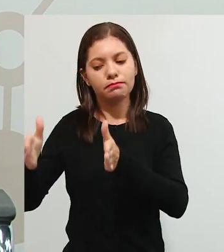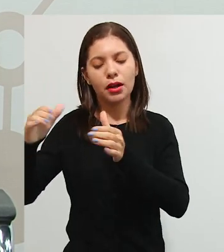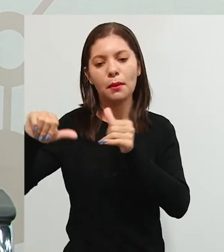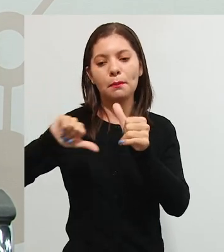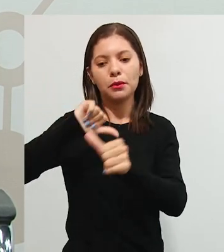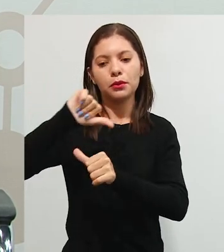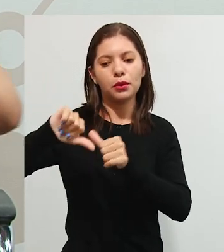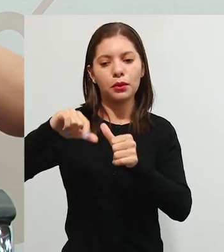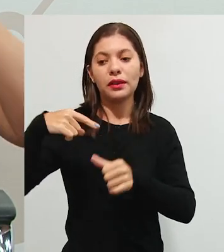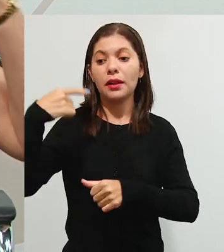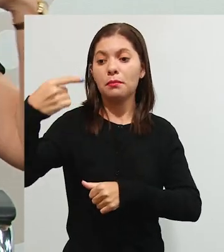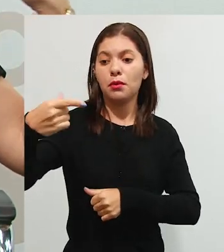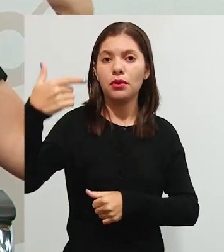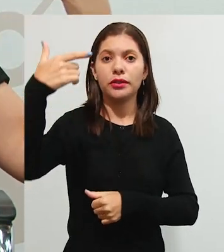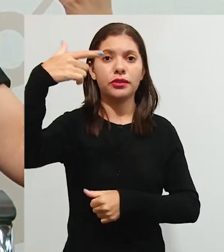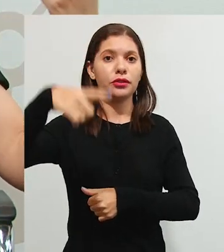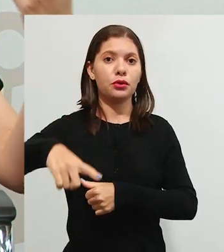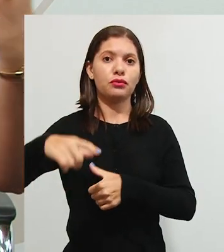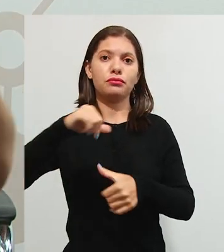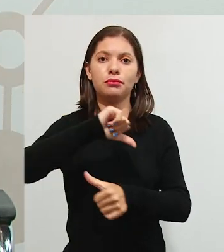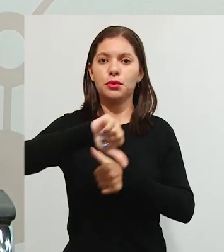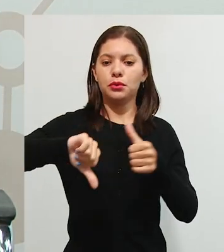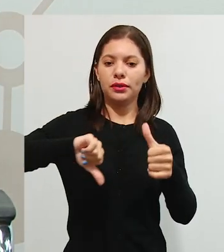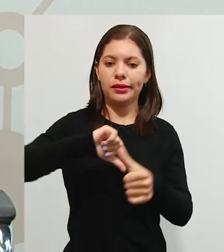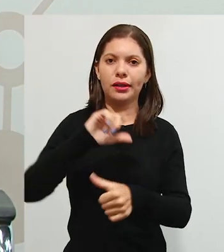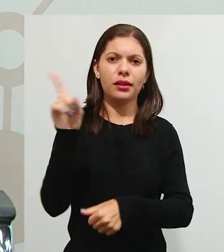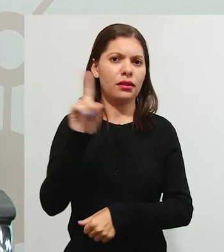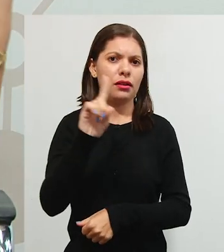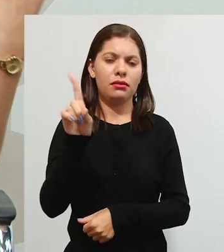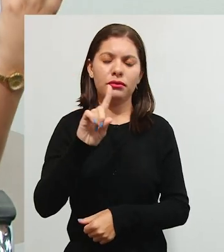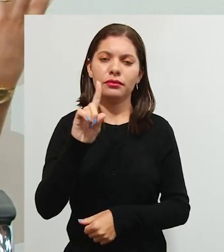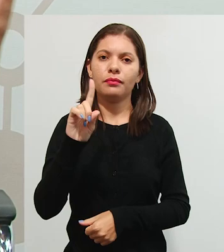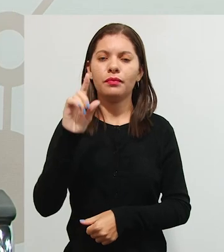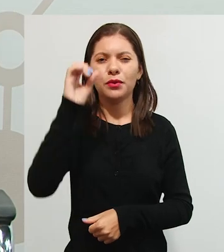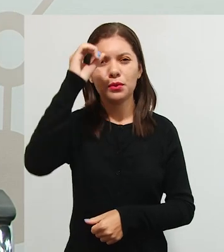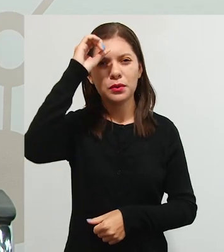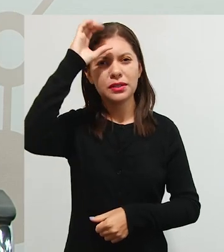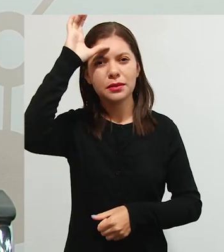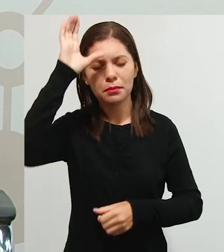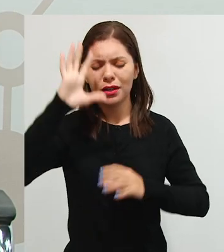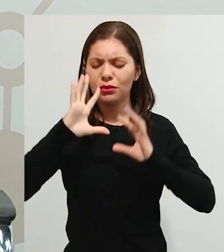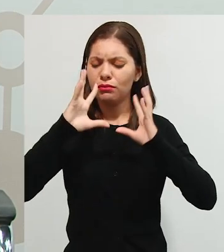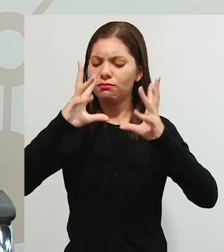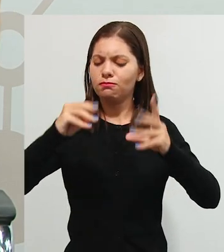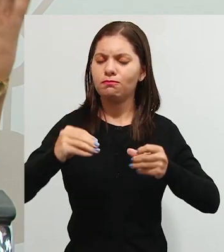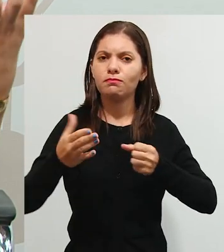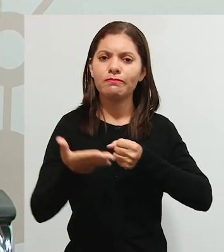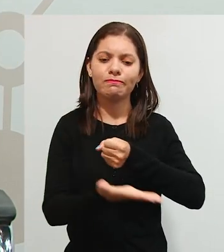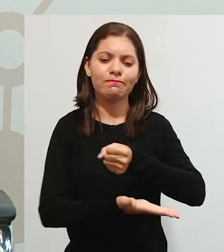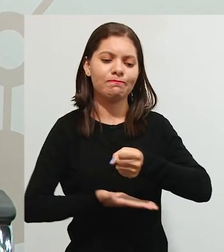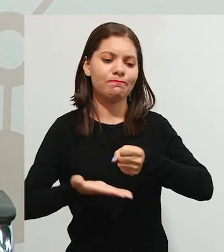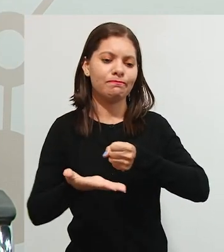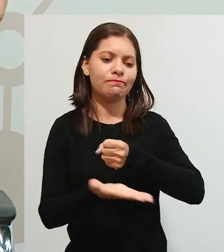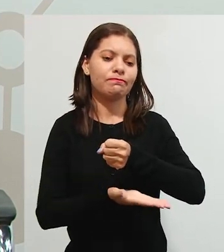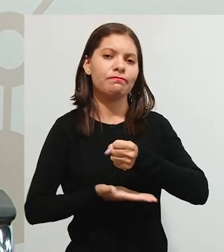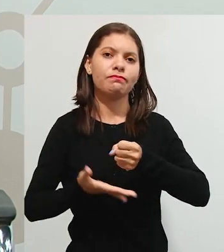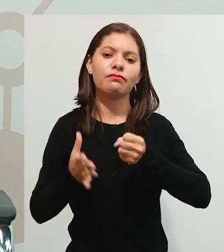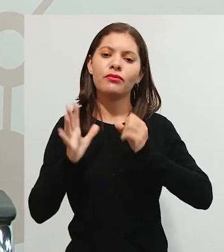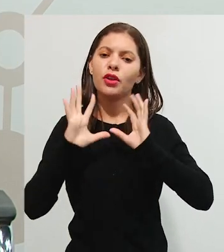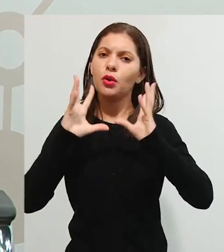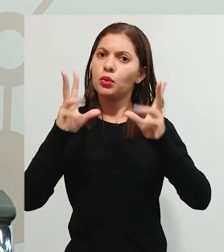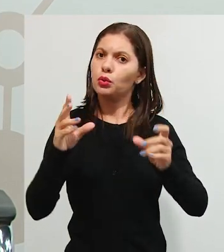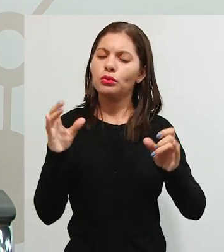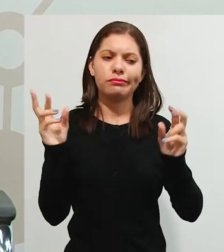outro jeito não essas esses conhecimentos essas bases né tudo isso se